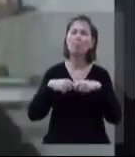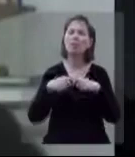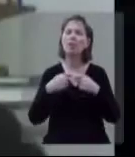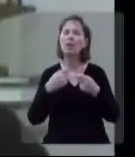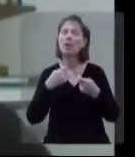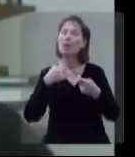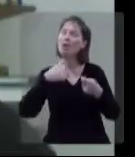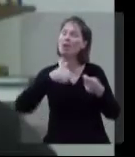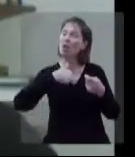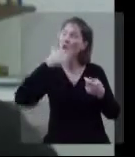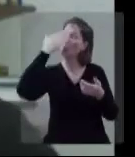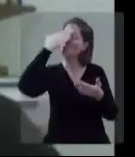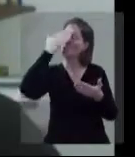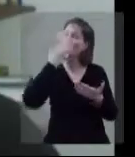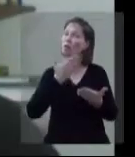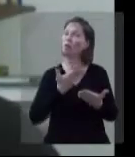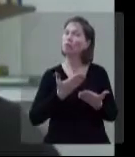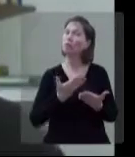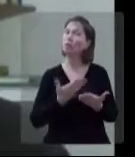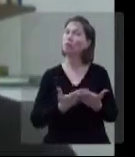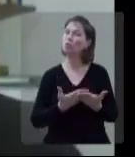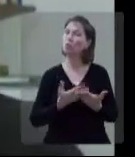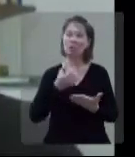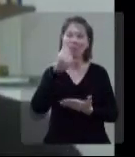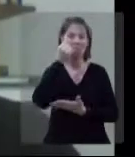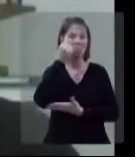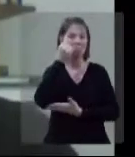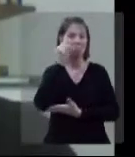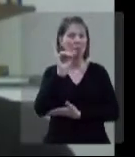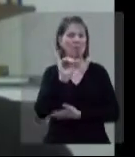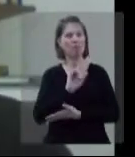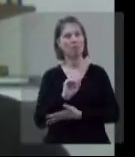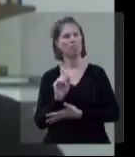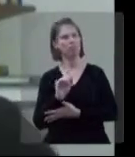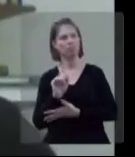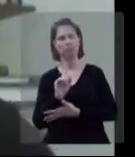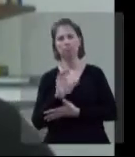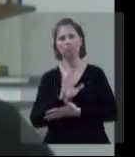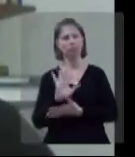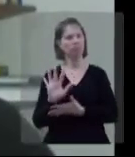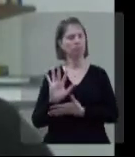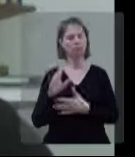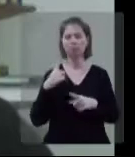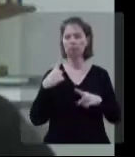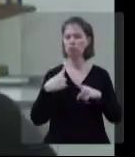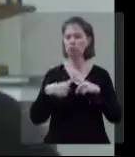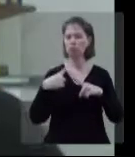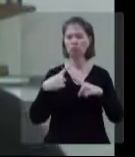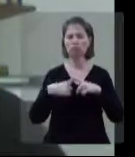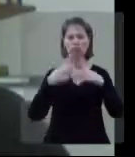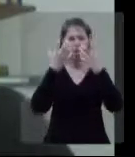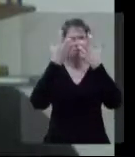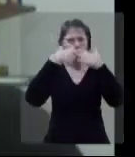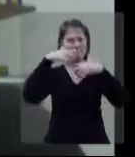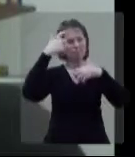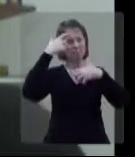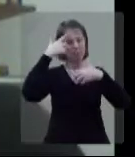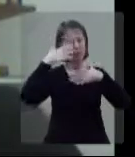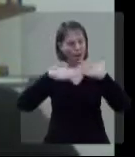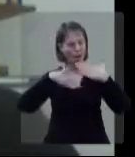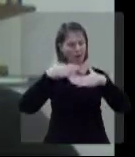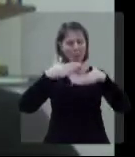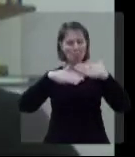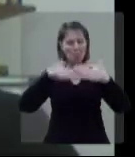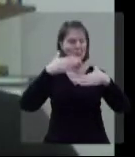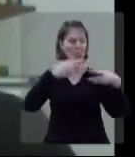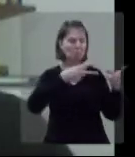Prevenir traumas? Eu acredito que prevenir, não, né? Porque o